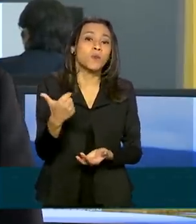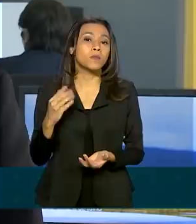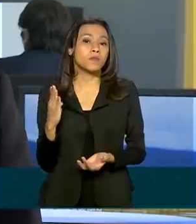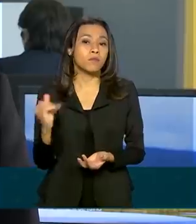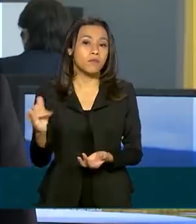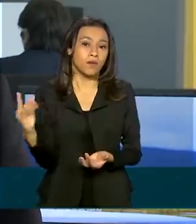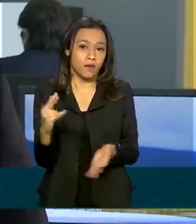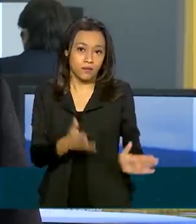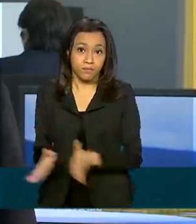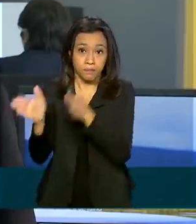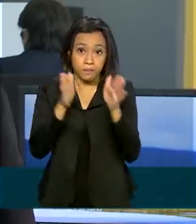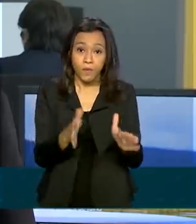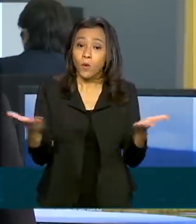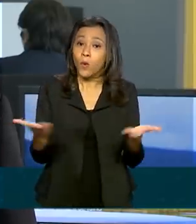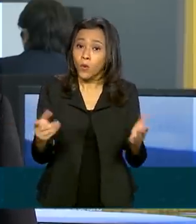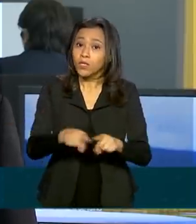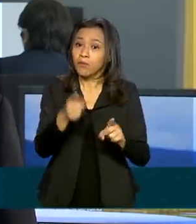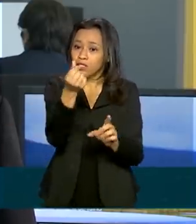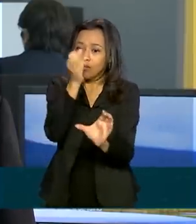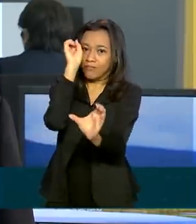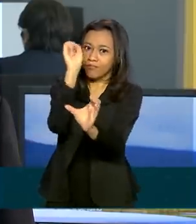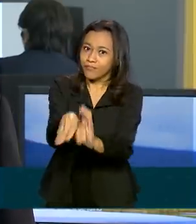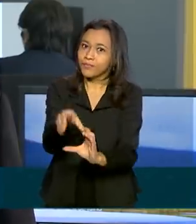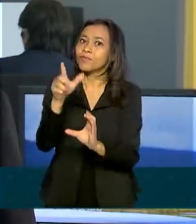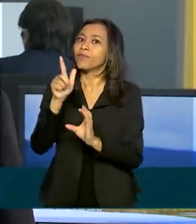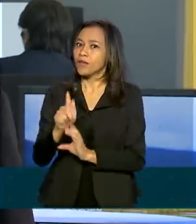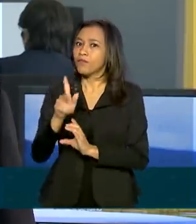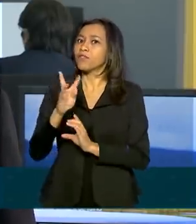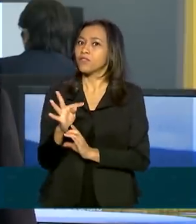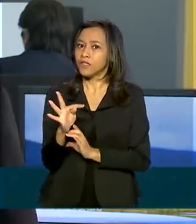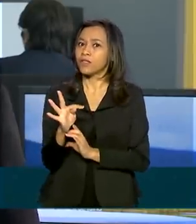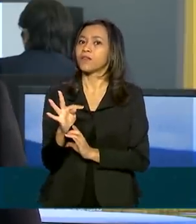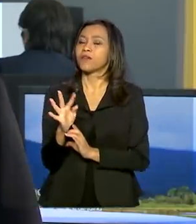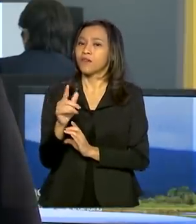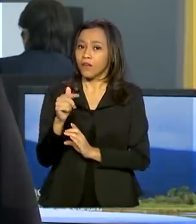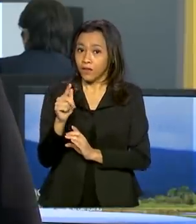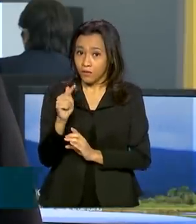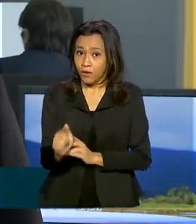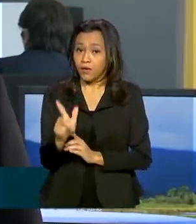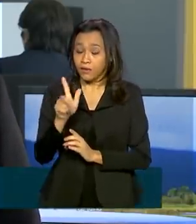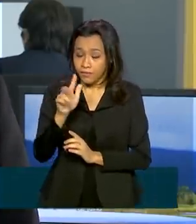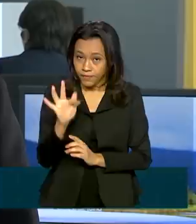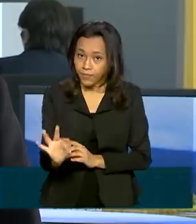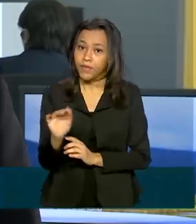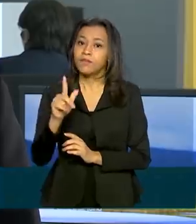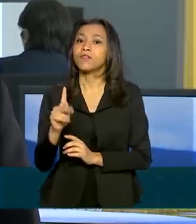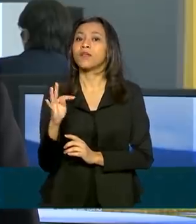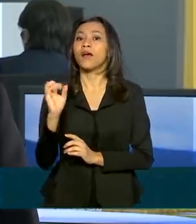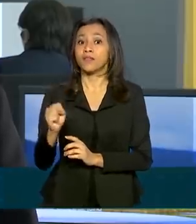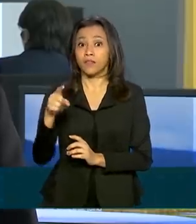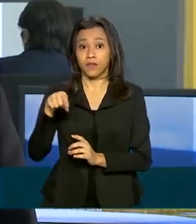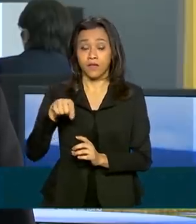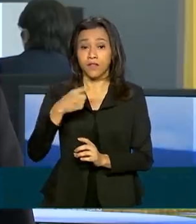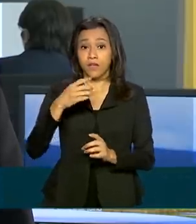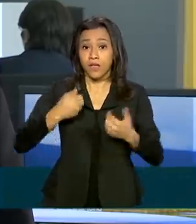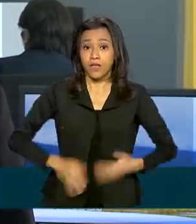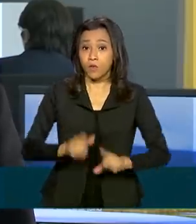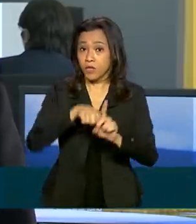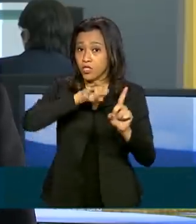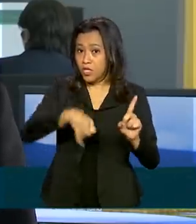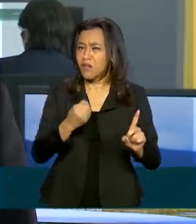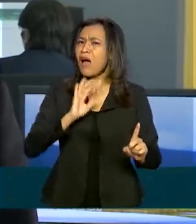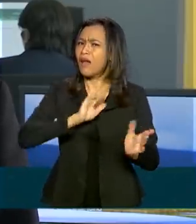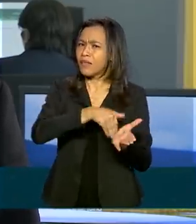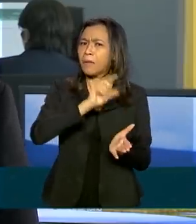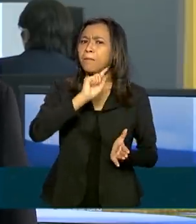E hoje também vai ser acreditada a parcela do FGTS emergencial para quem nasceu no mês de fevereiro. O valor pode chegar a até R 1.045